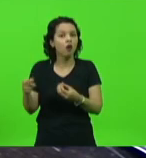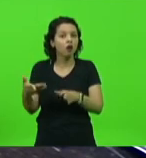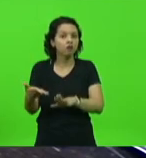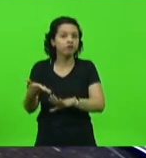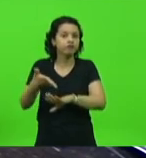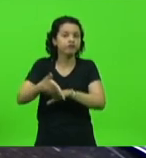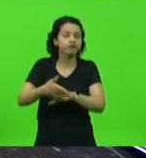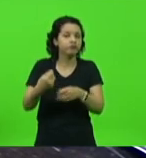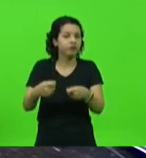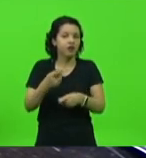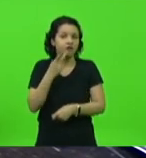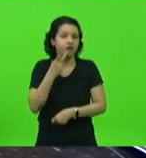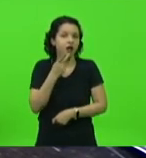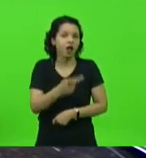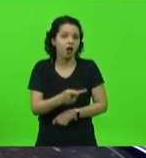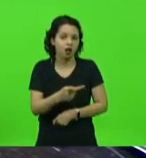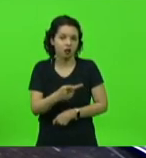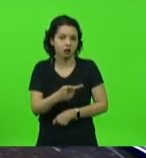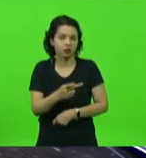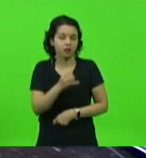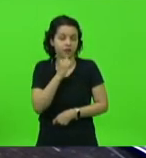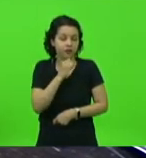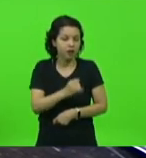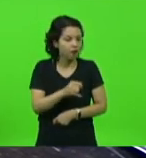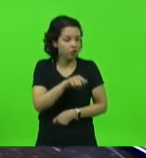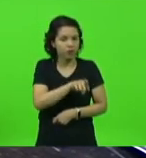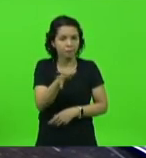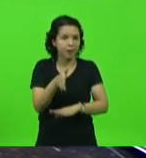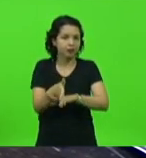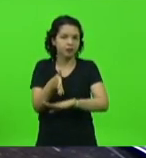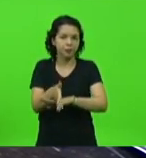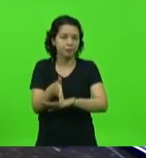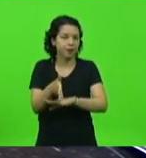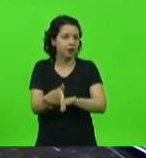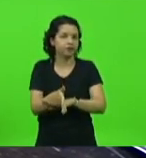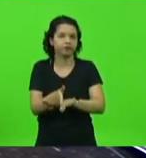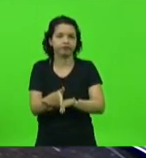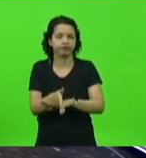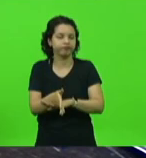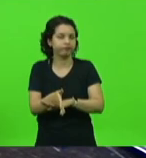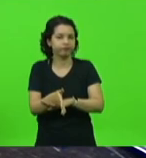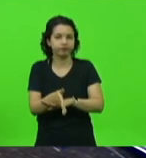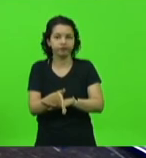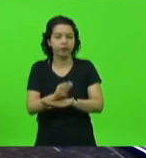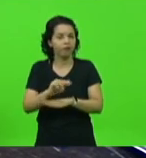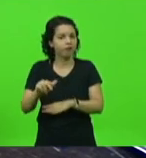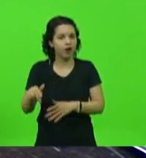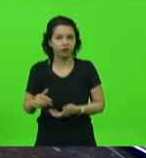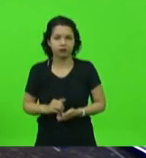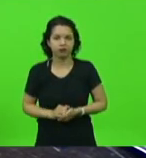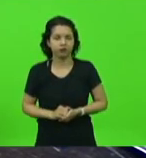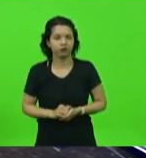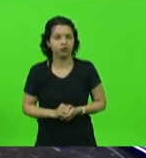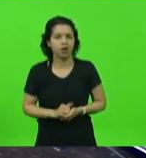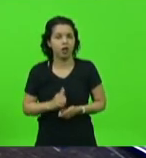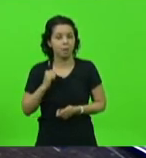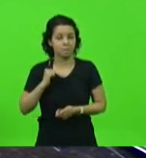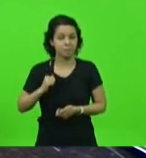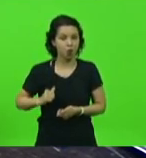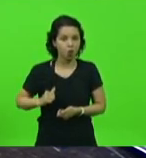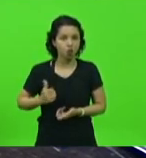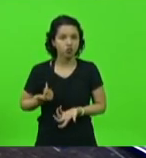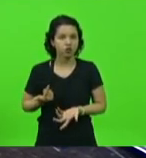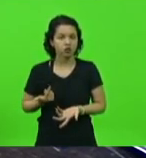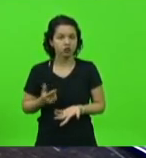falar para essa criança que ela não vai mais participar, que ela não vai mais poder ter o bolso atleta que ajuda a